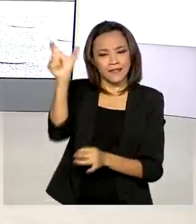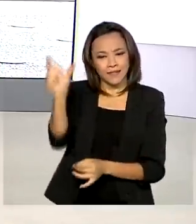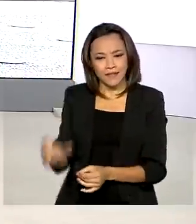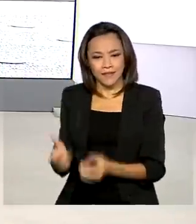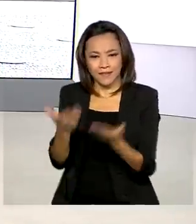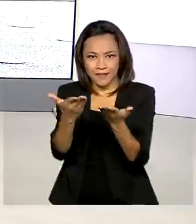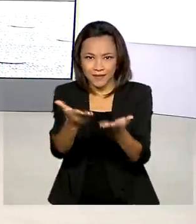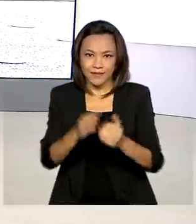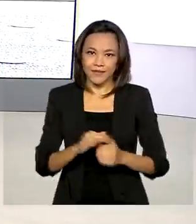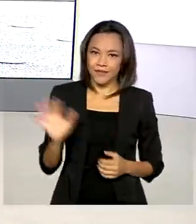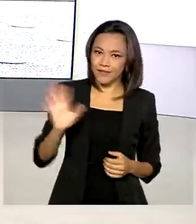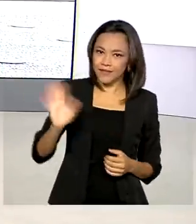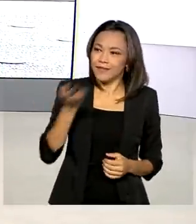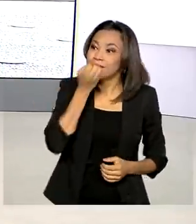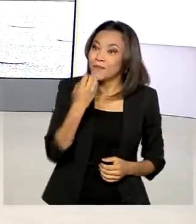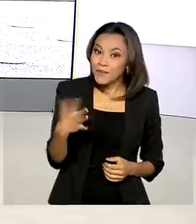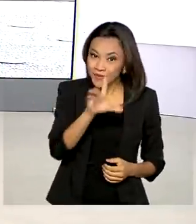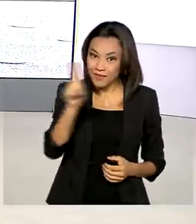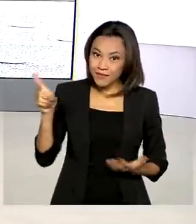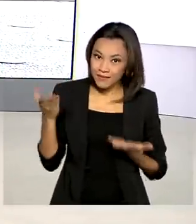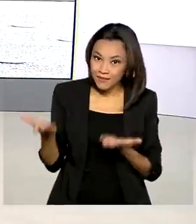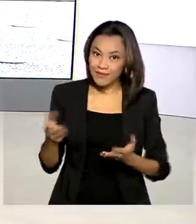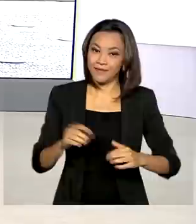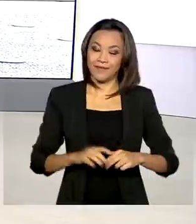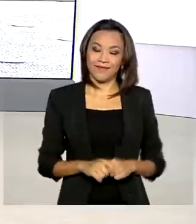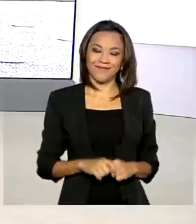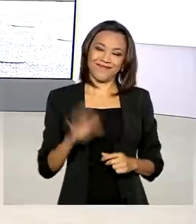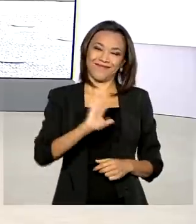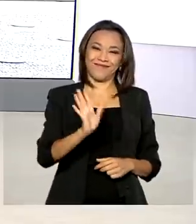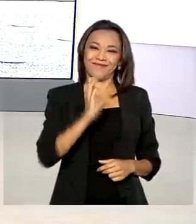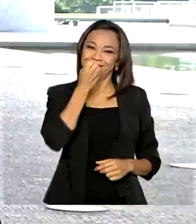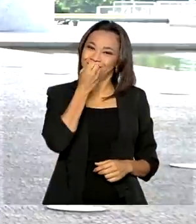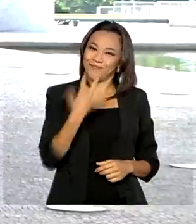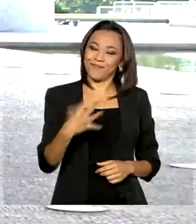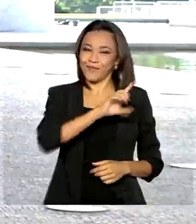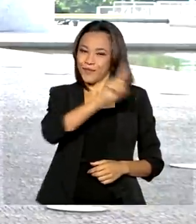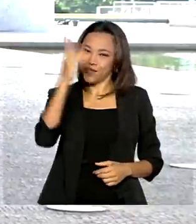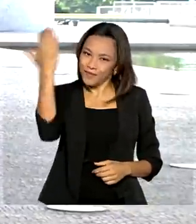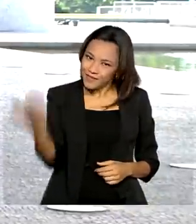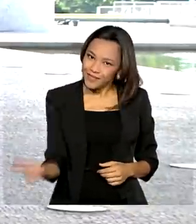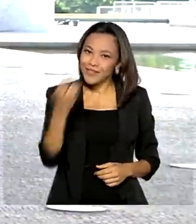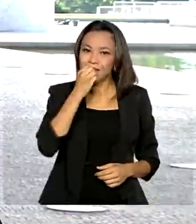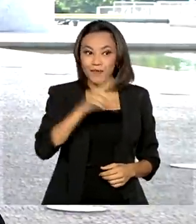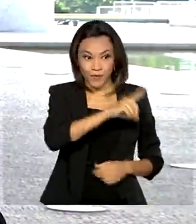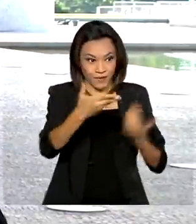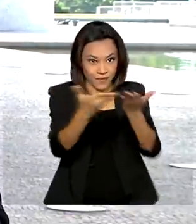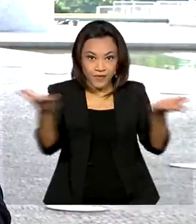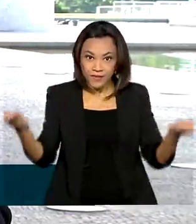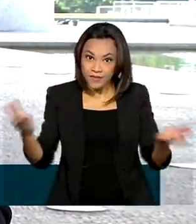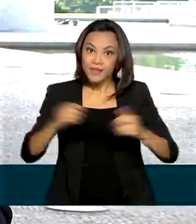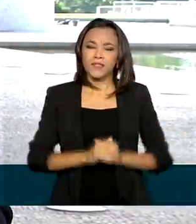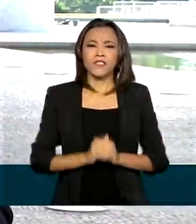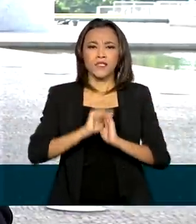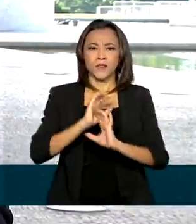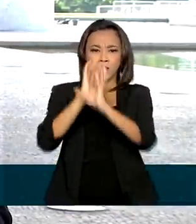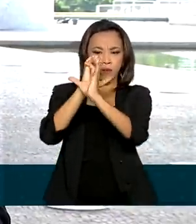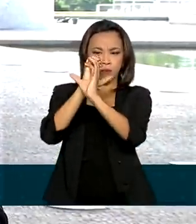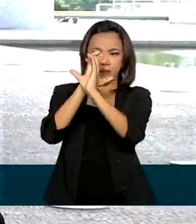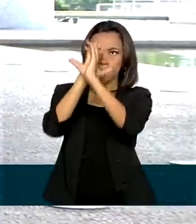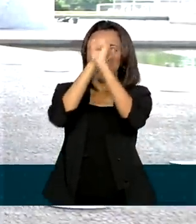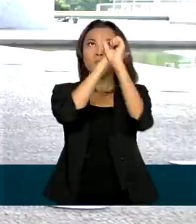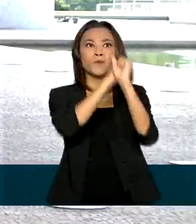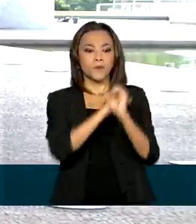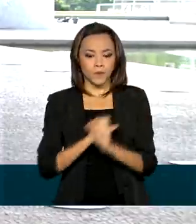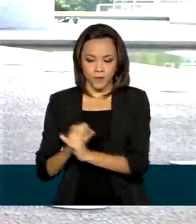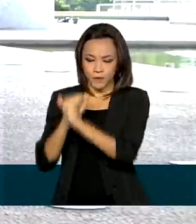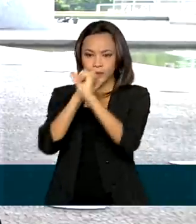Queiroz. Olá, Glauco! Bom dia para você! Olá, Manoela! Bom dia para você, bom dia a todos! A totalização dos votos